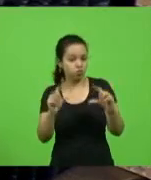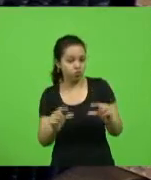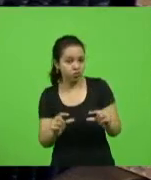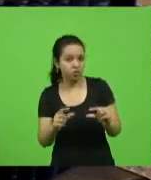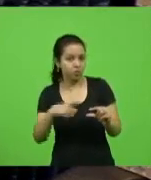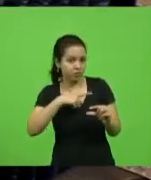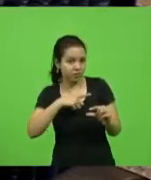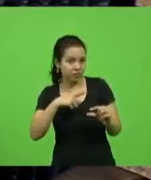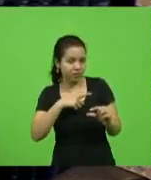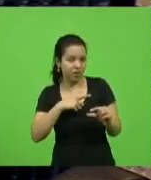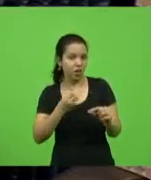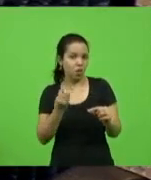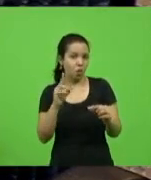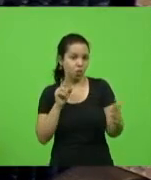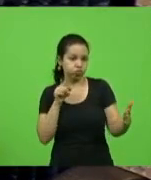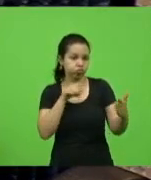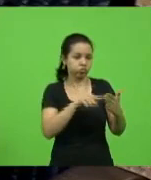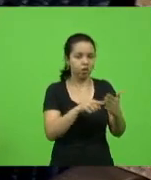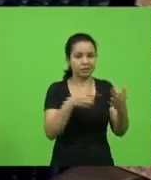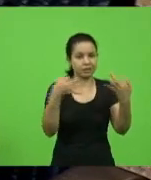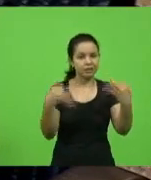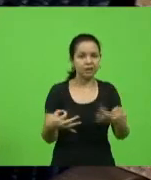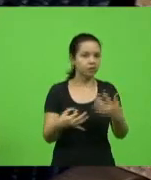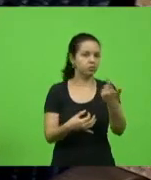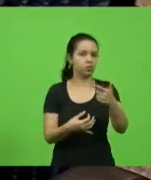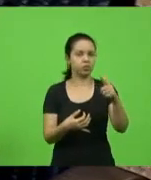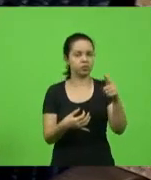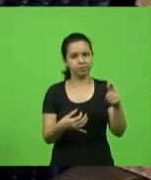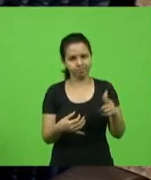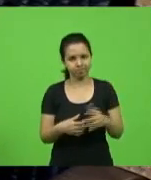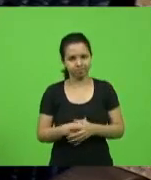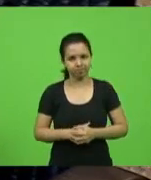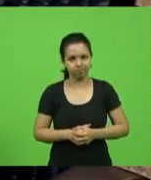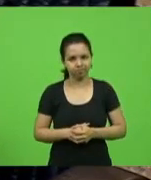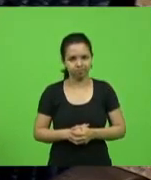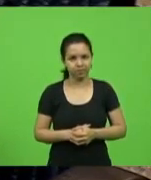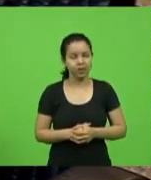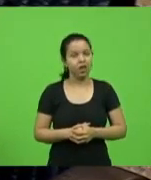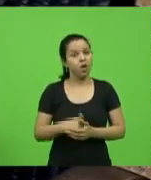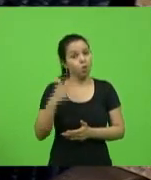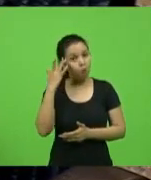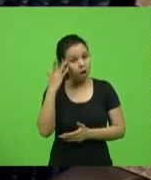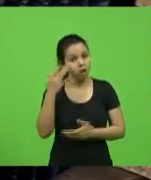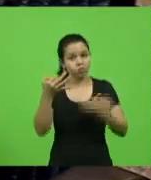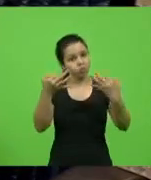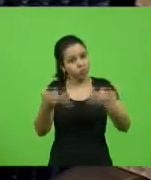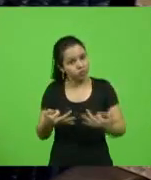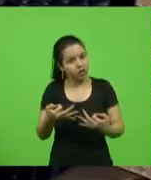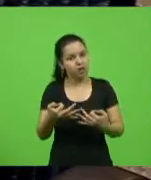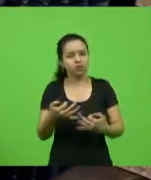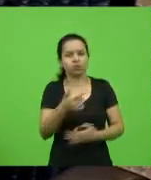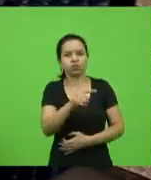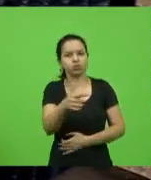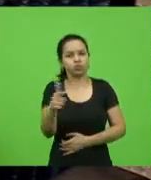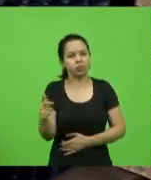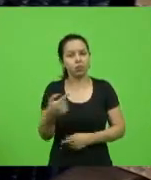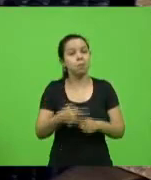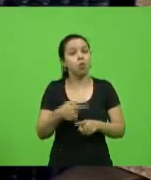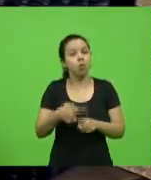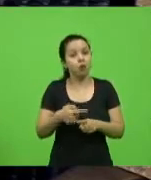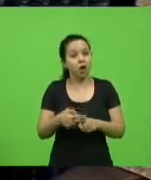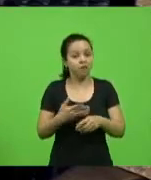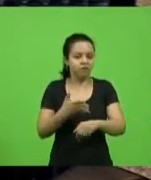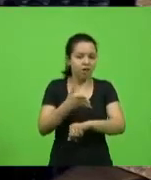os resultados não são concretos. Então, acho que, às vezes, é uma situação um pouco injusta isso, porque você vai lá, faz um